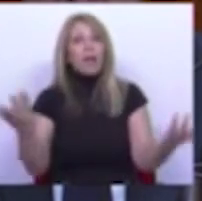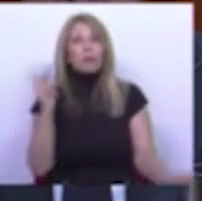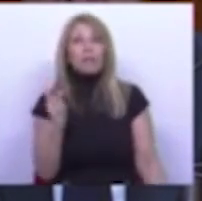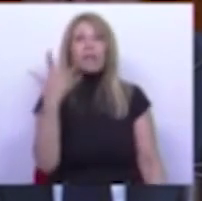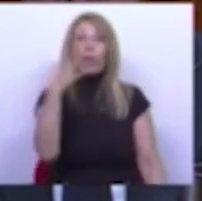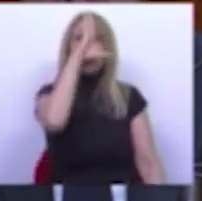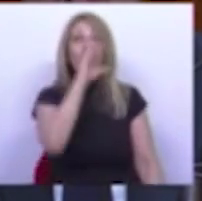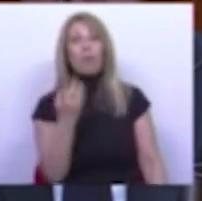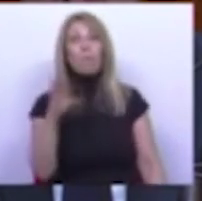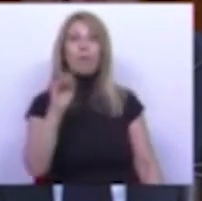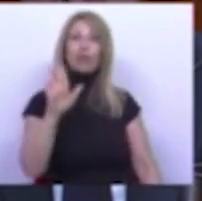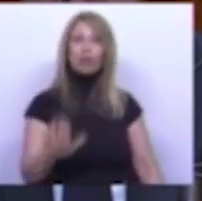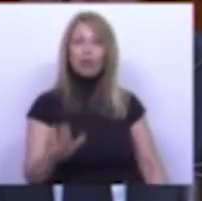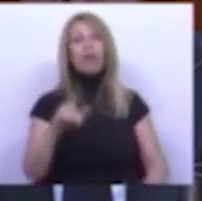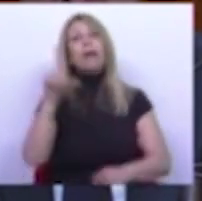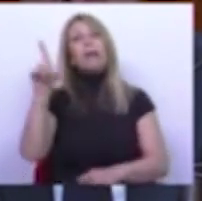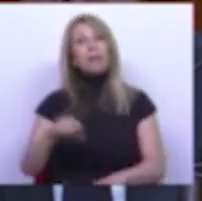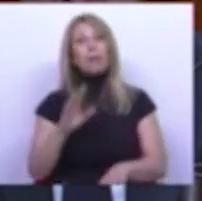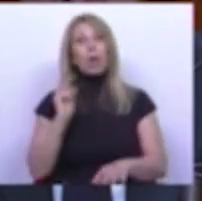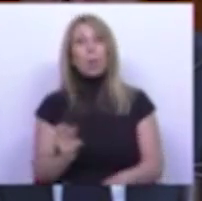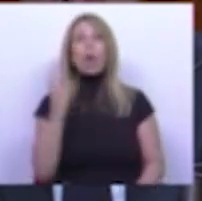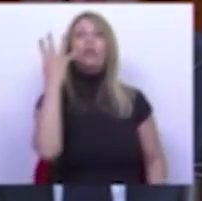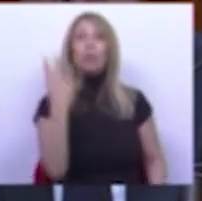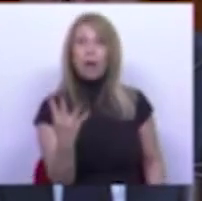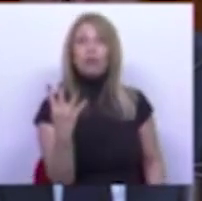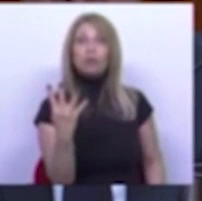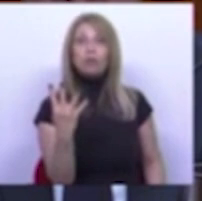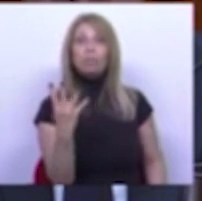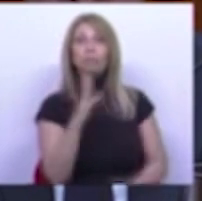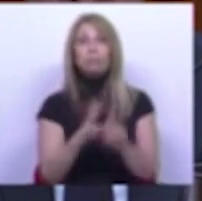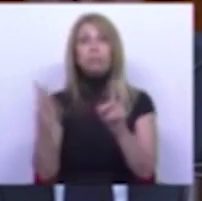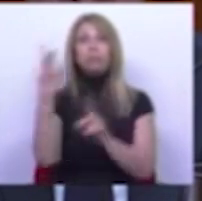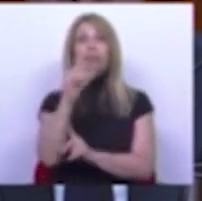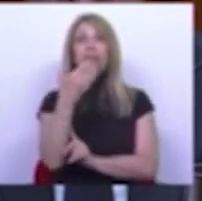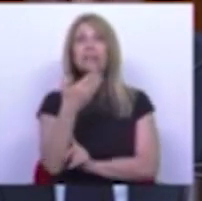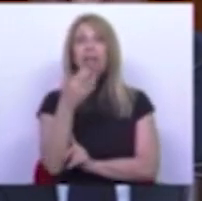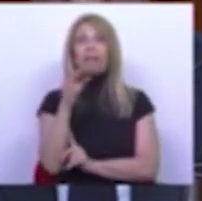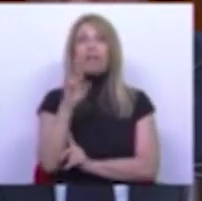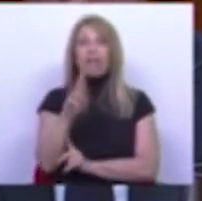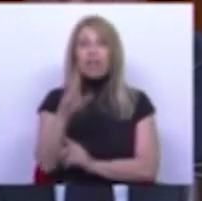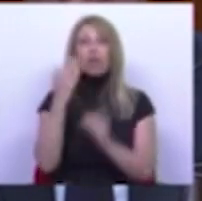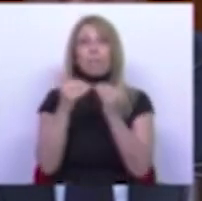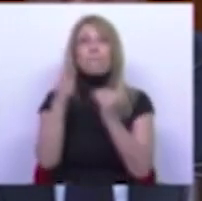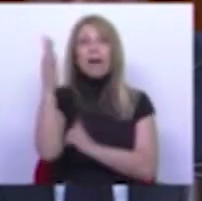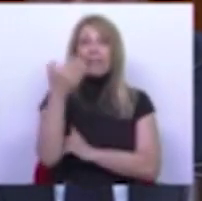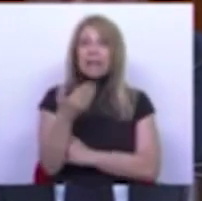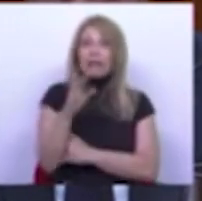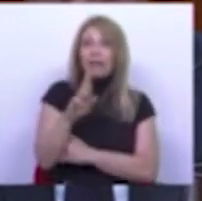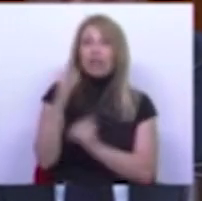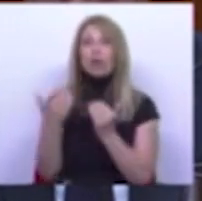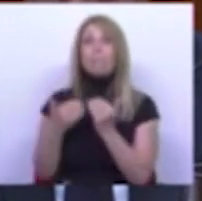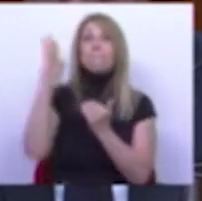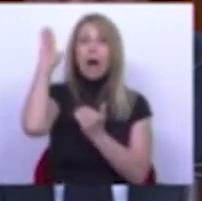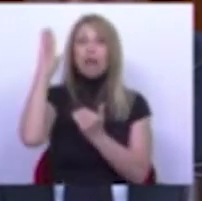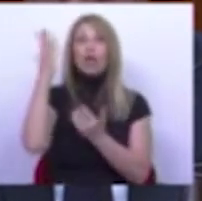como nesses 4 anos crescemos em média 7 vezes mais 7 vezes mais do que tínhamos